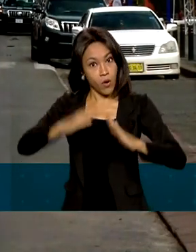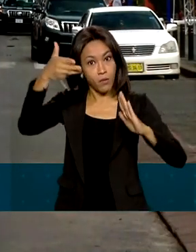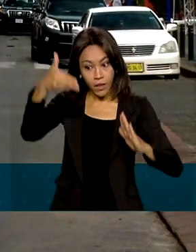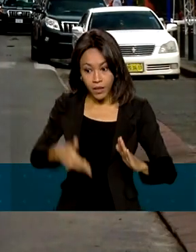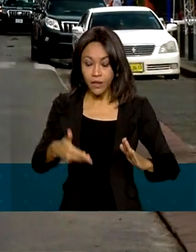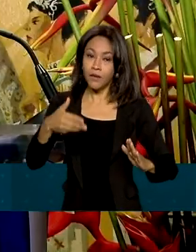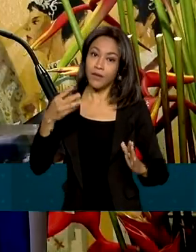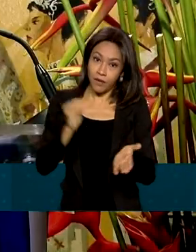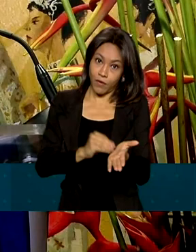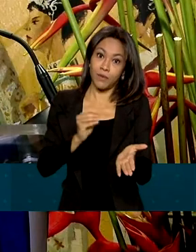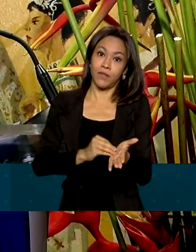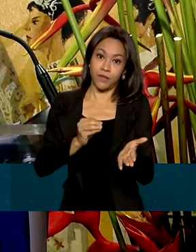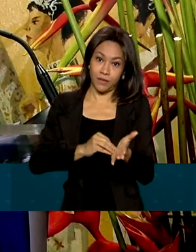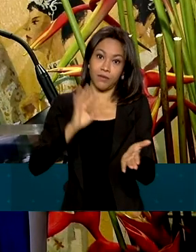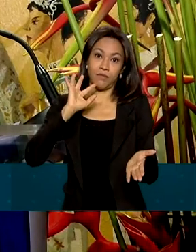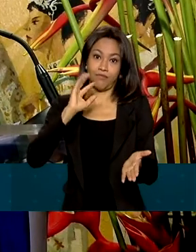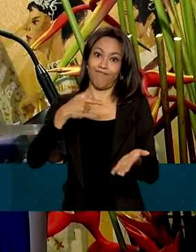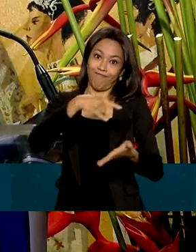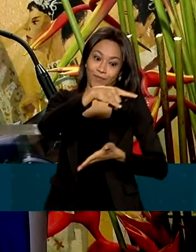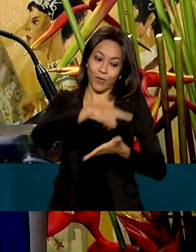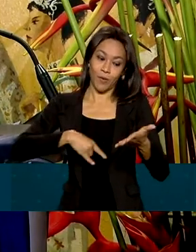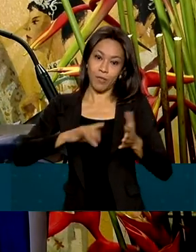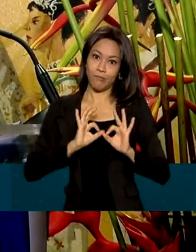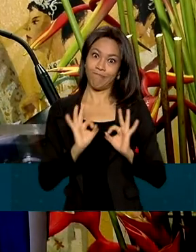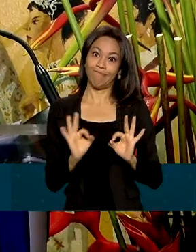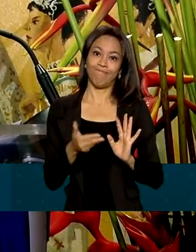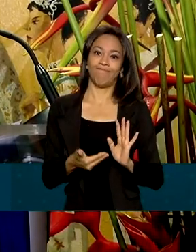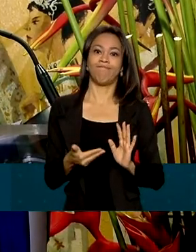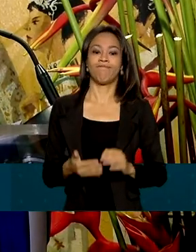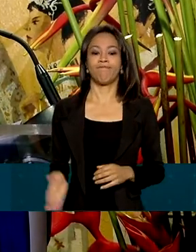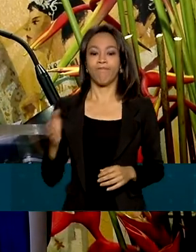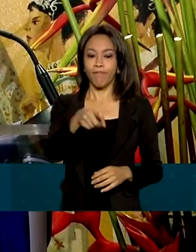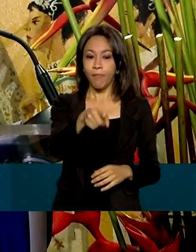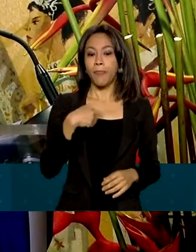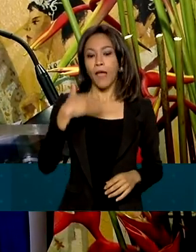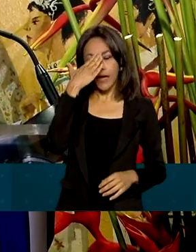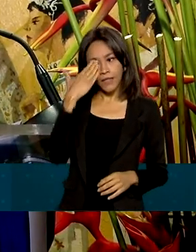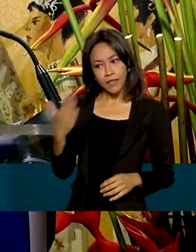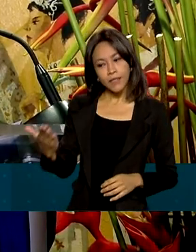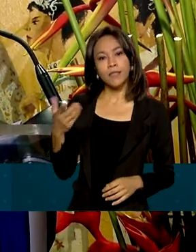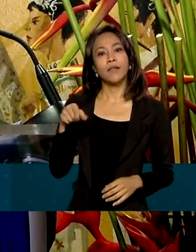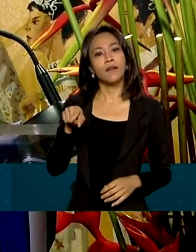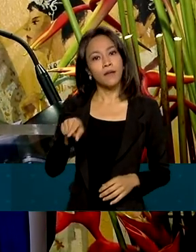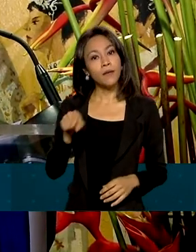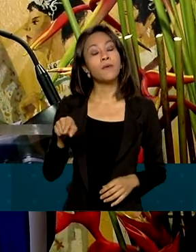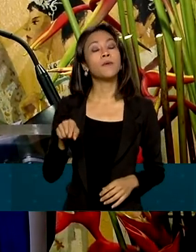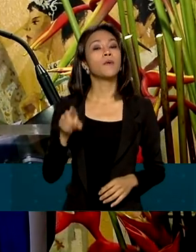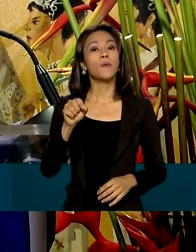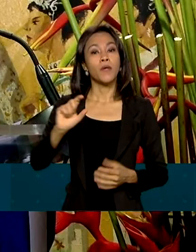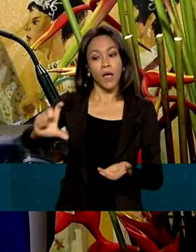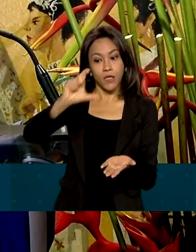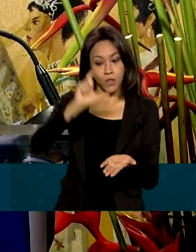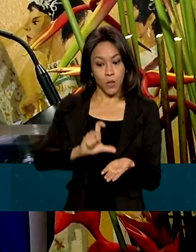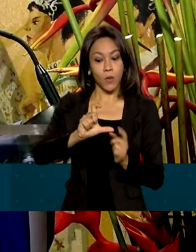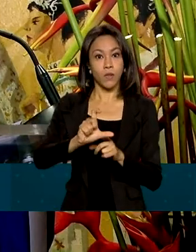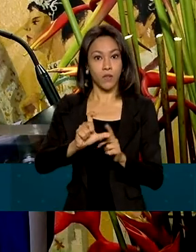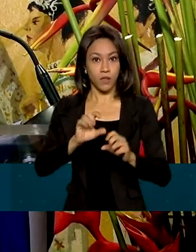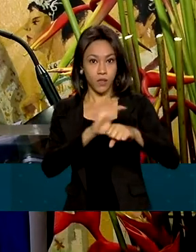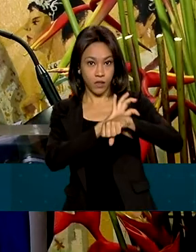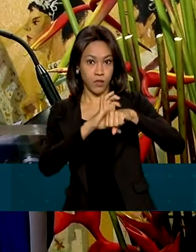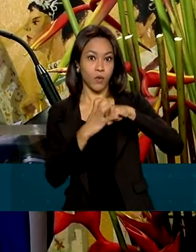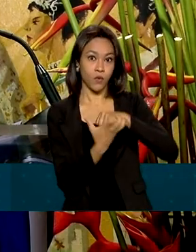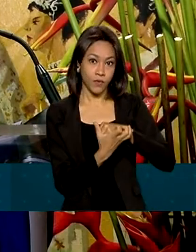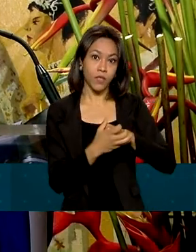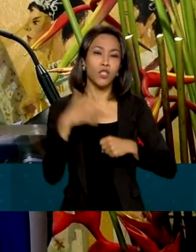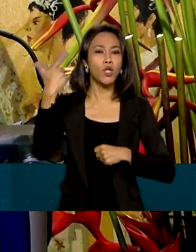ilegalmente. O presidente Sean Santoki agradeceu ao Brasil as doses de vacina contra a Covid e contra outras doenças